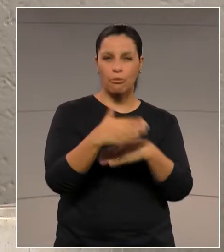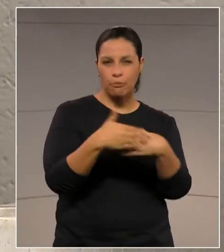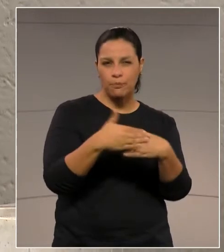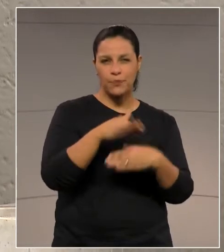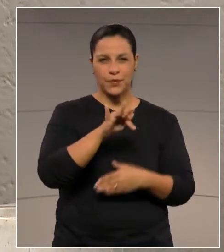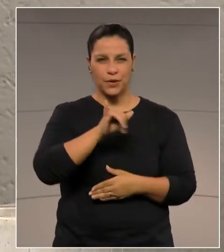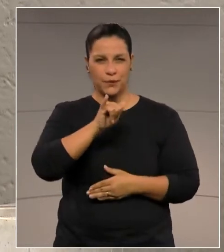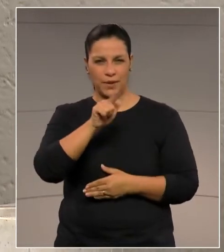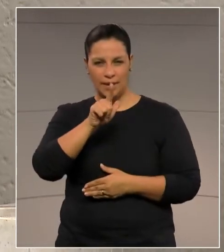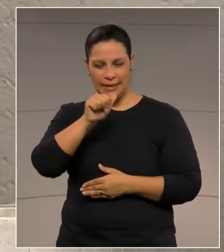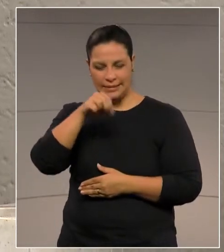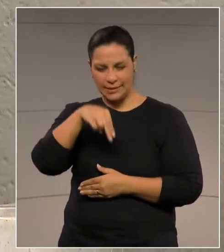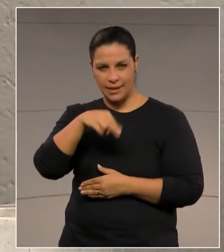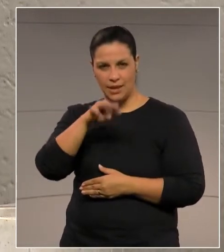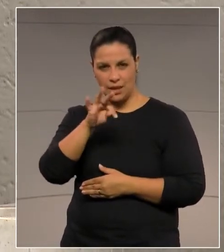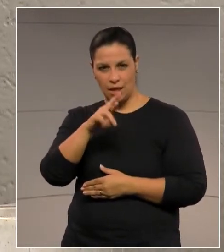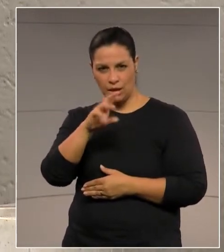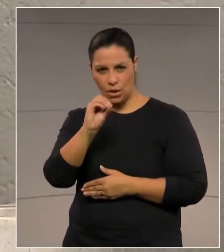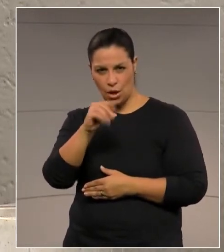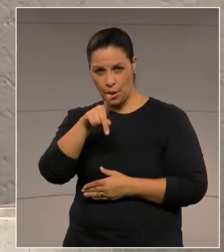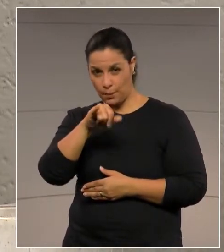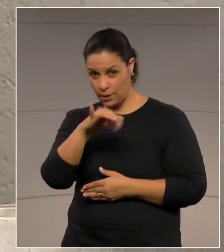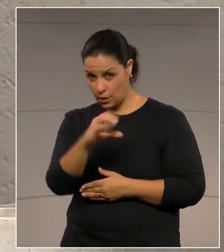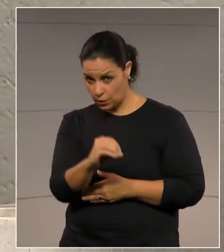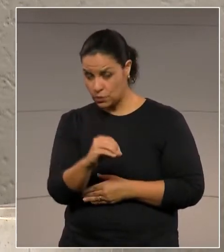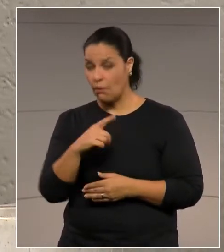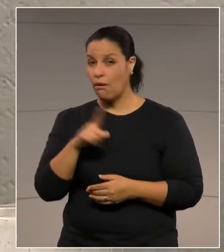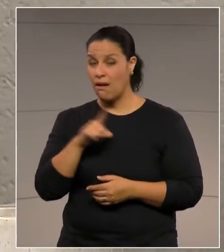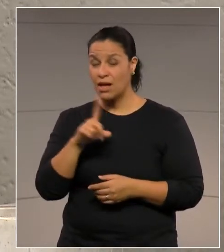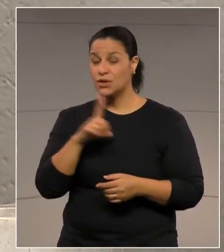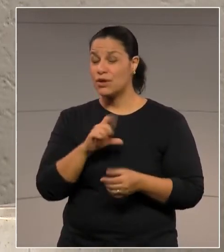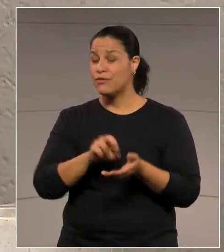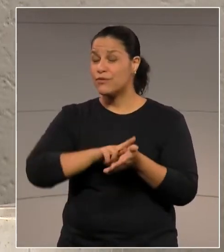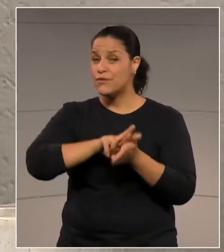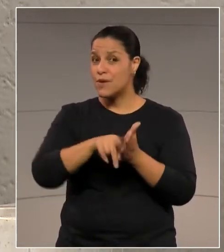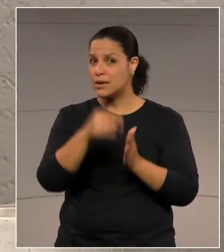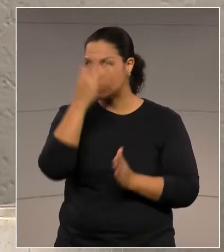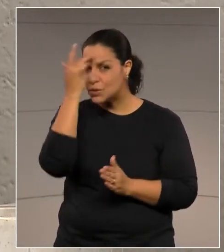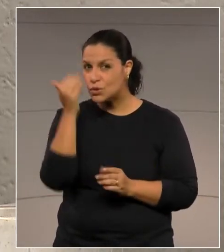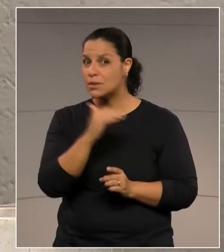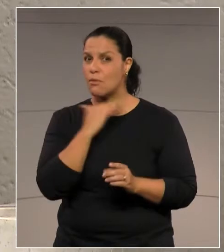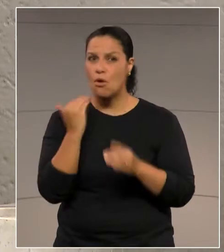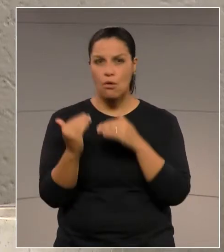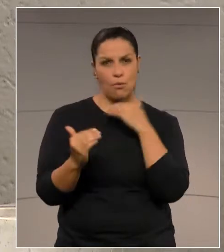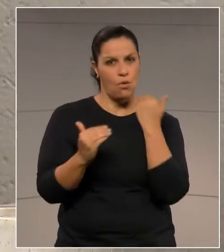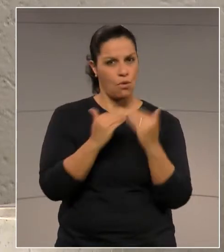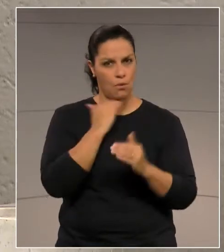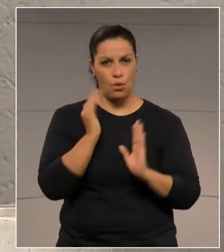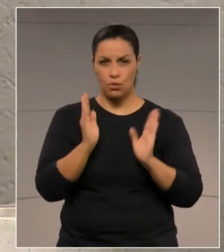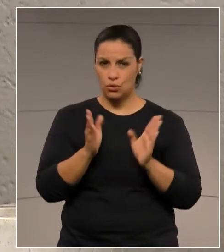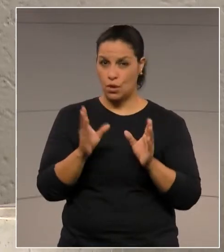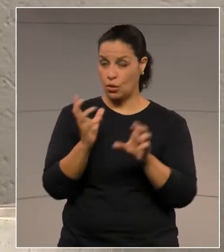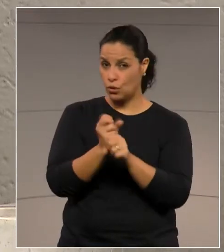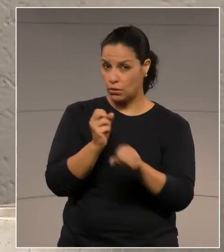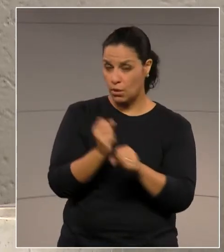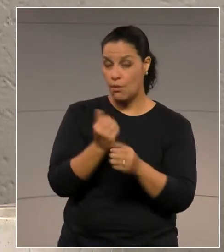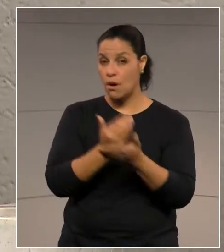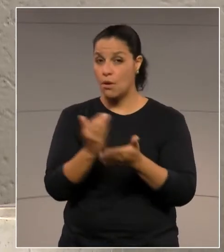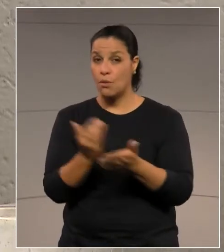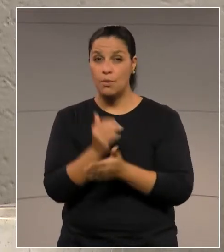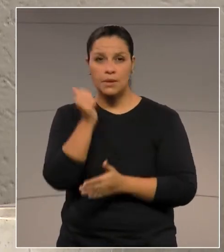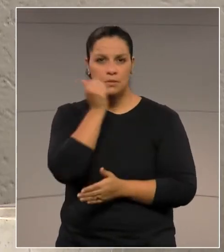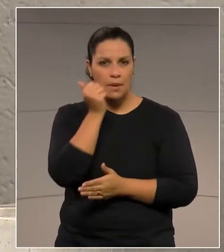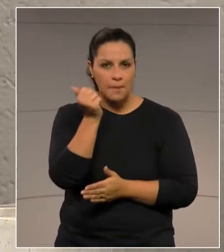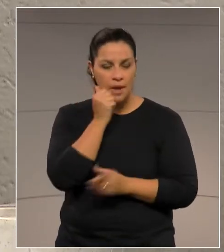Na época, tínhamos um índice de mortalidade muito grande. Mães